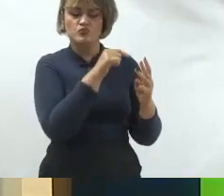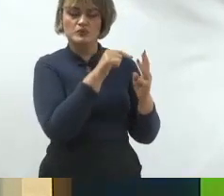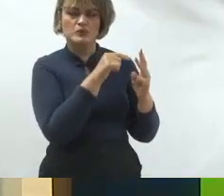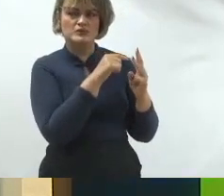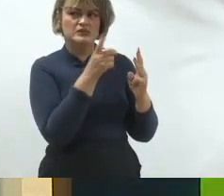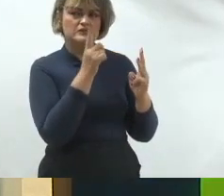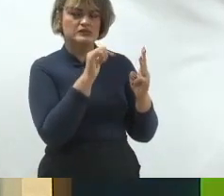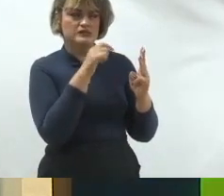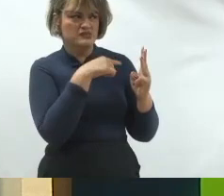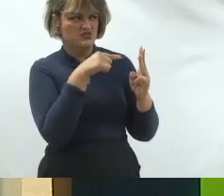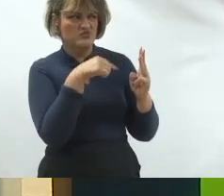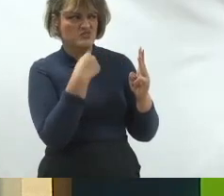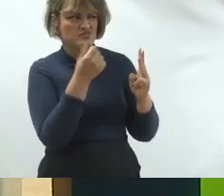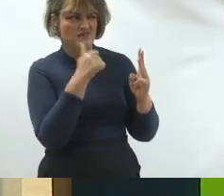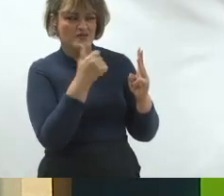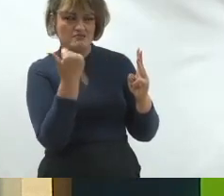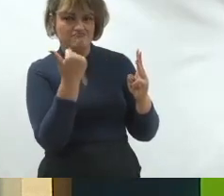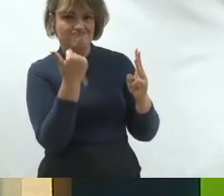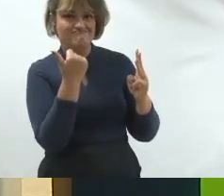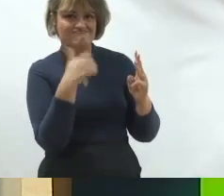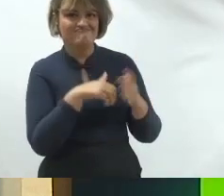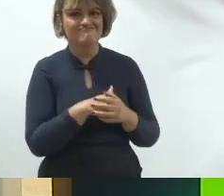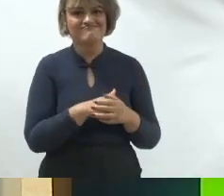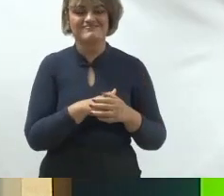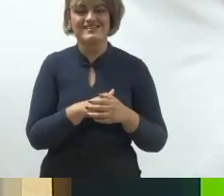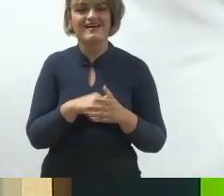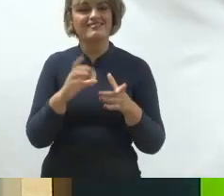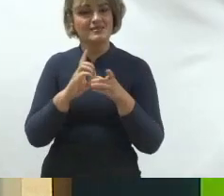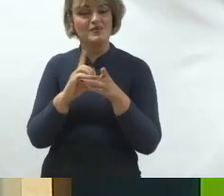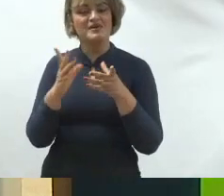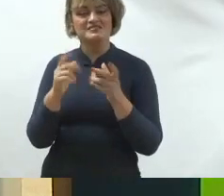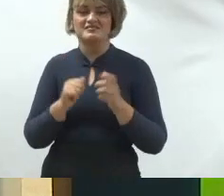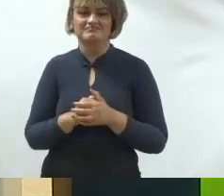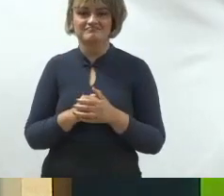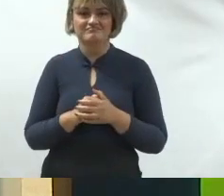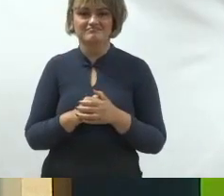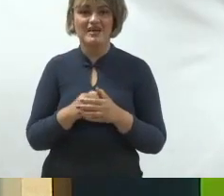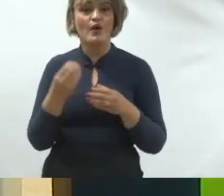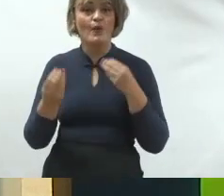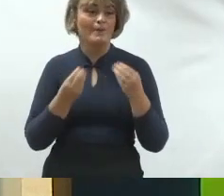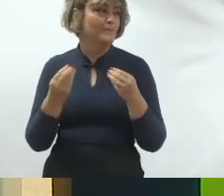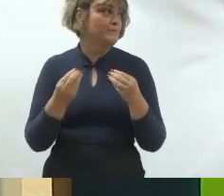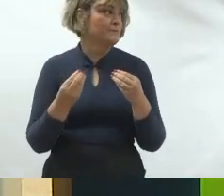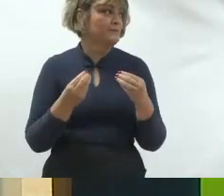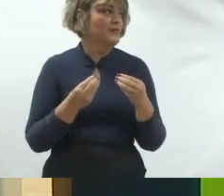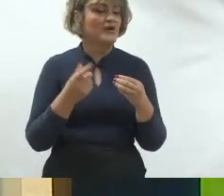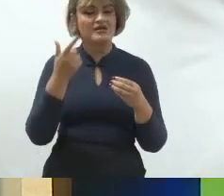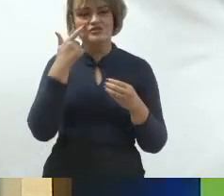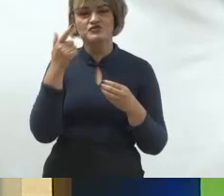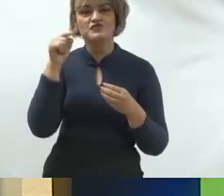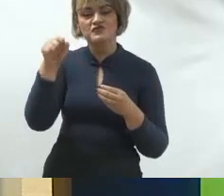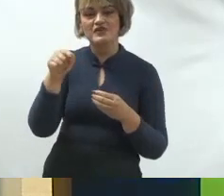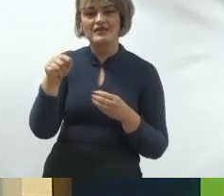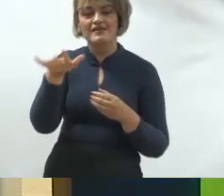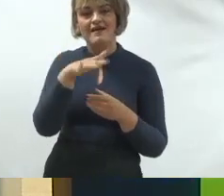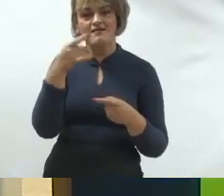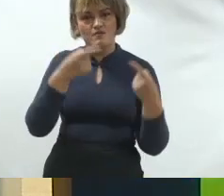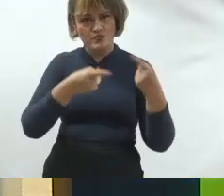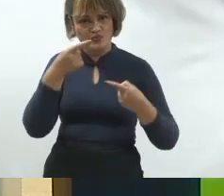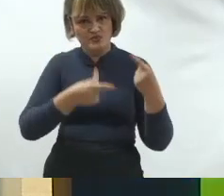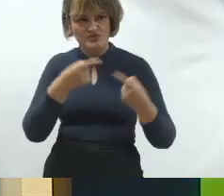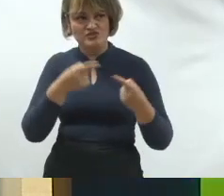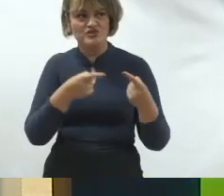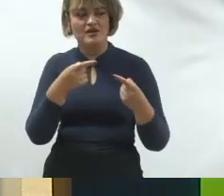determinada pessoa. A democracia não, processo é completamente outro, faz com que de repente a gente leva para dentro da classe política